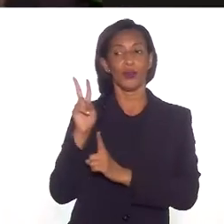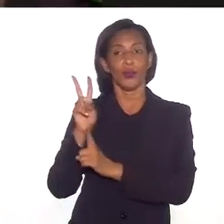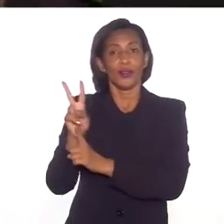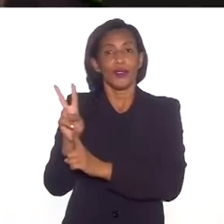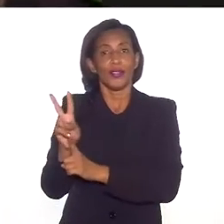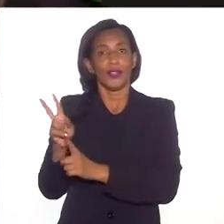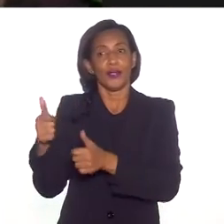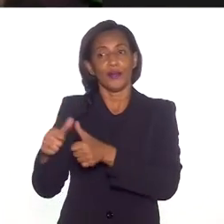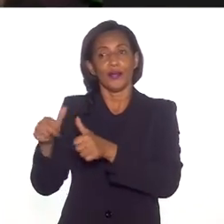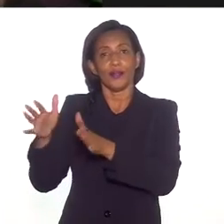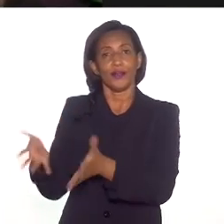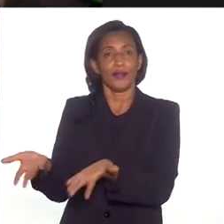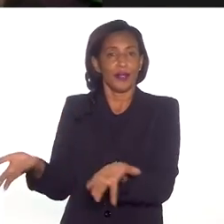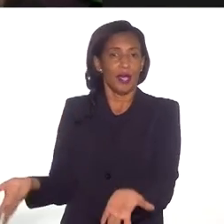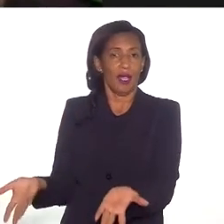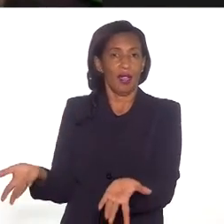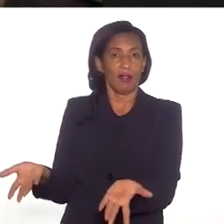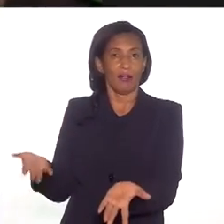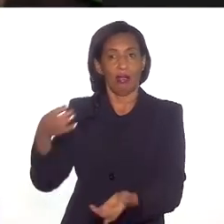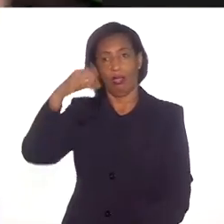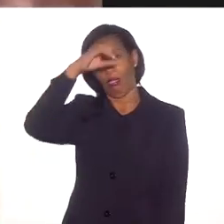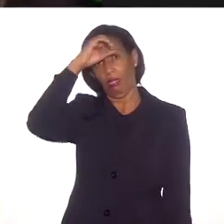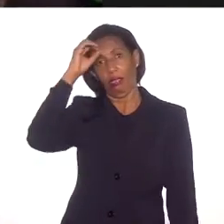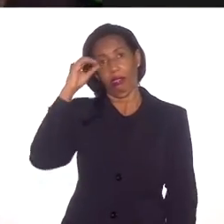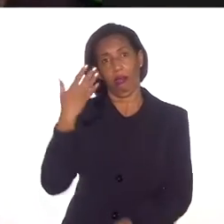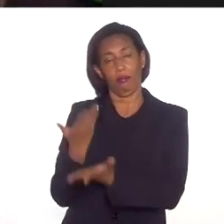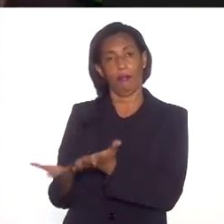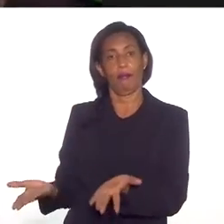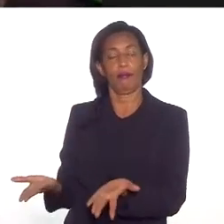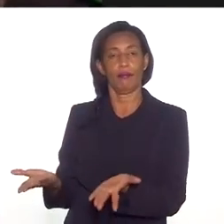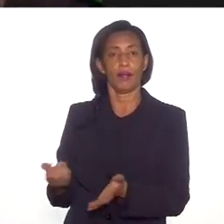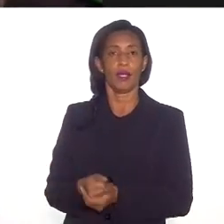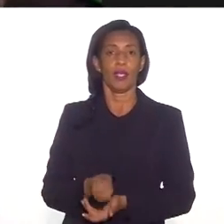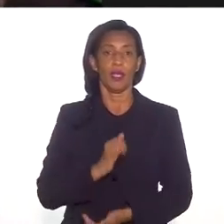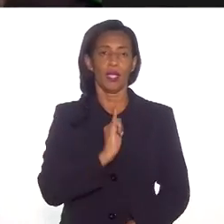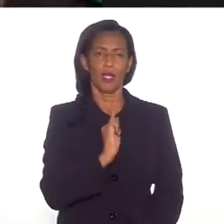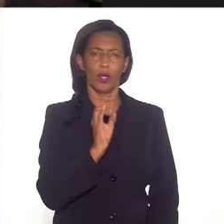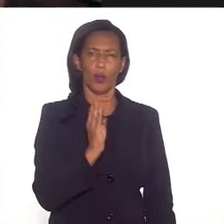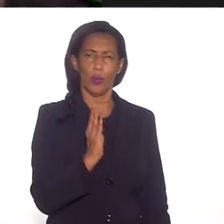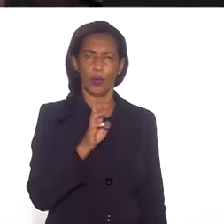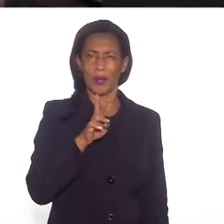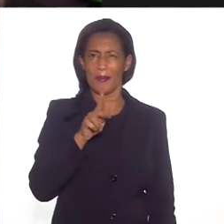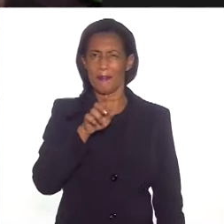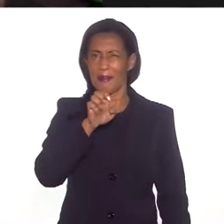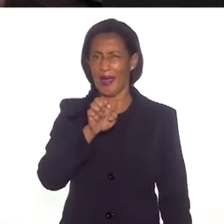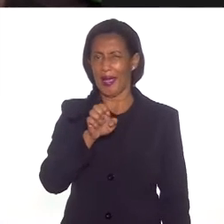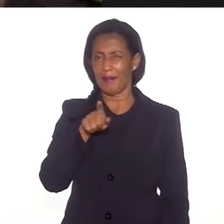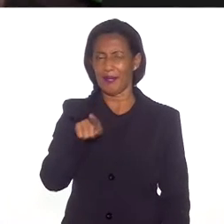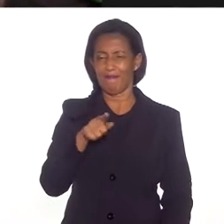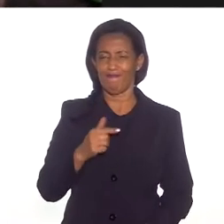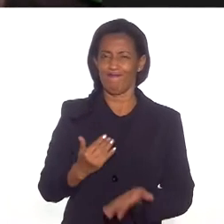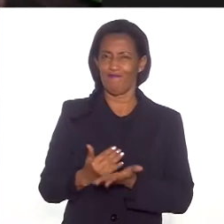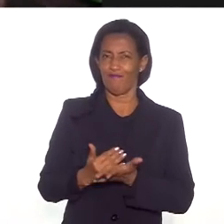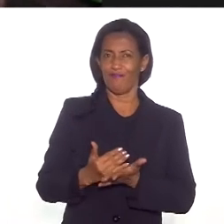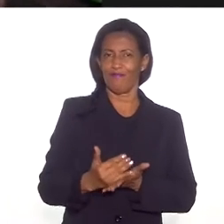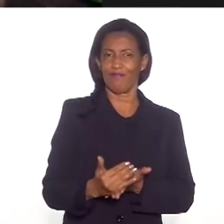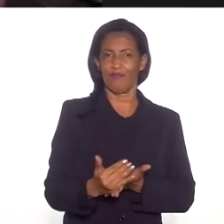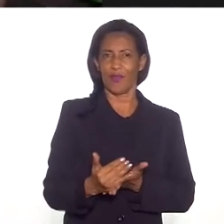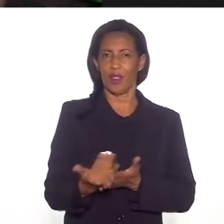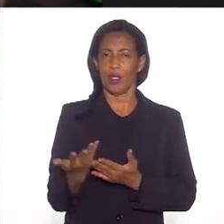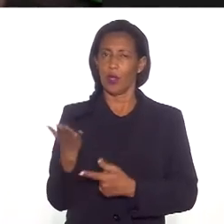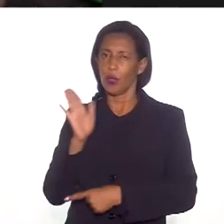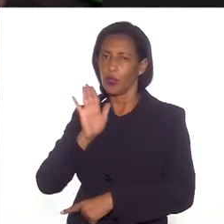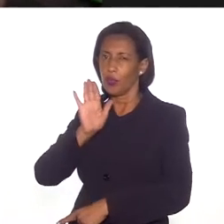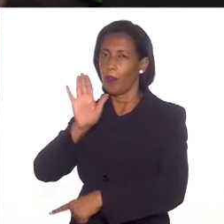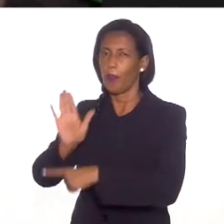os indígenas ficavam a ver navios. E o Embrap, ele quis ser uma ponta de lança no